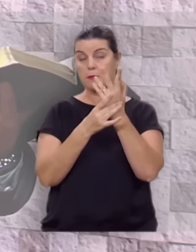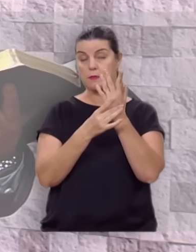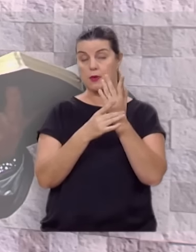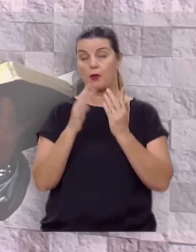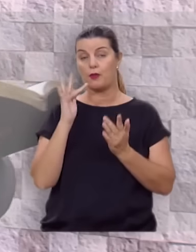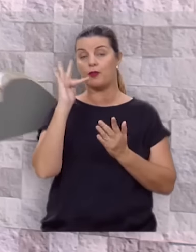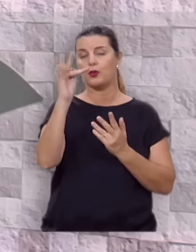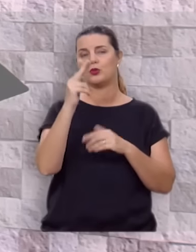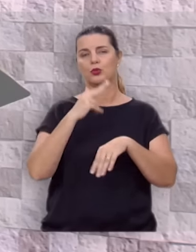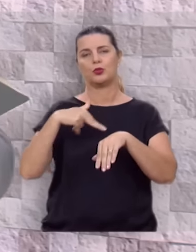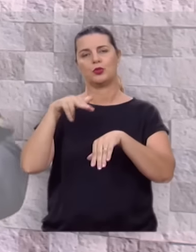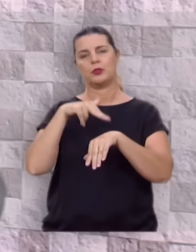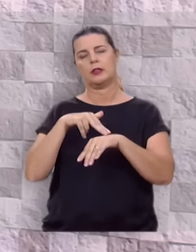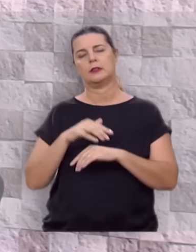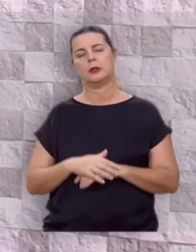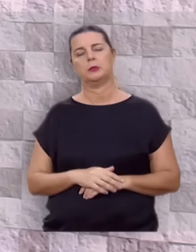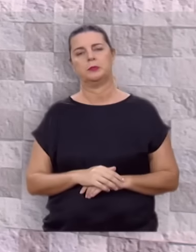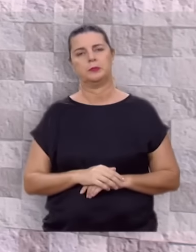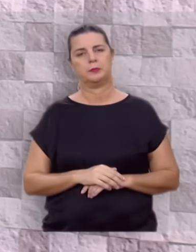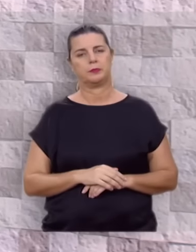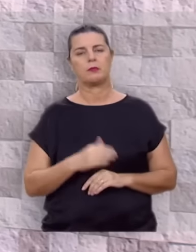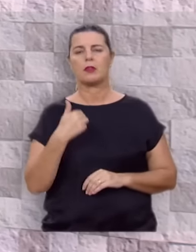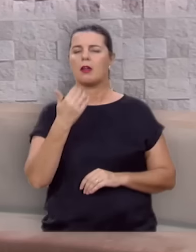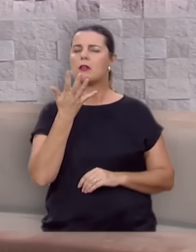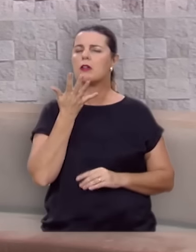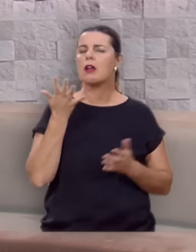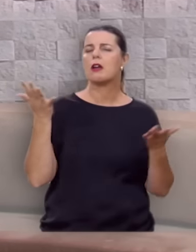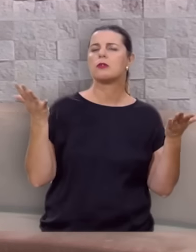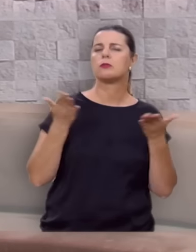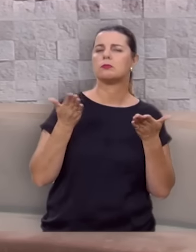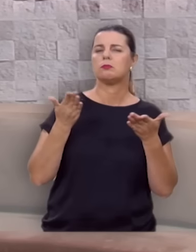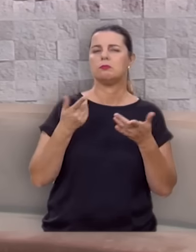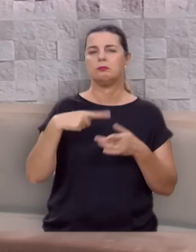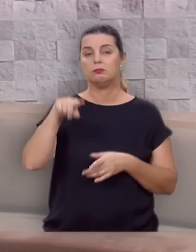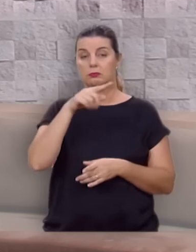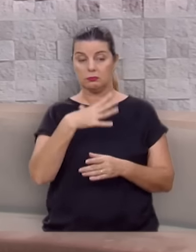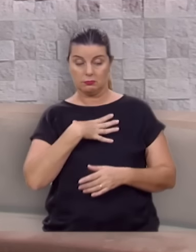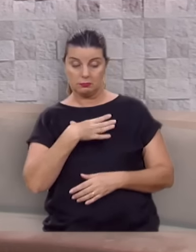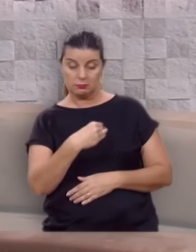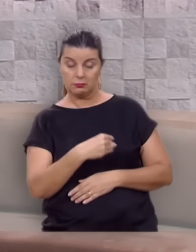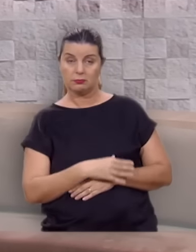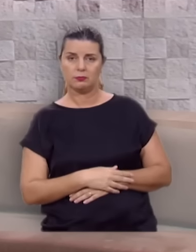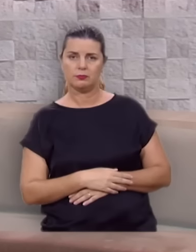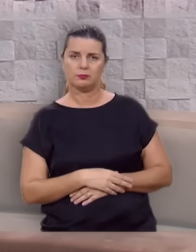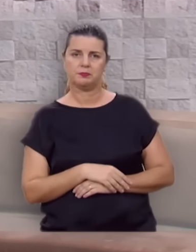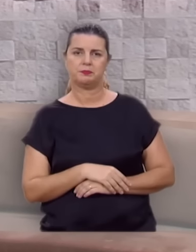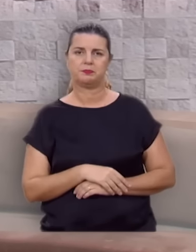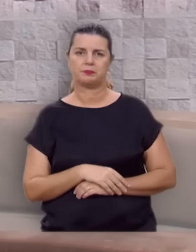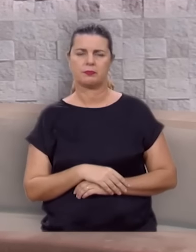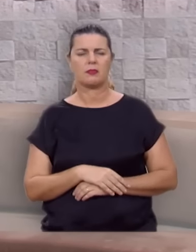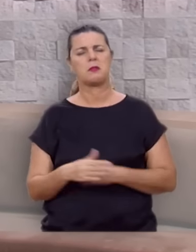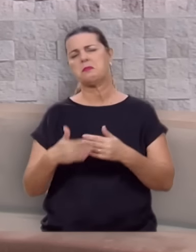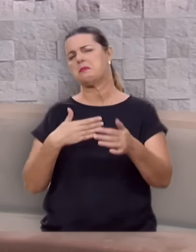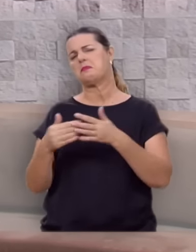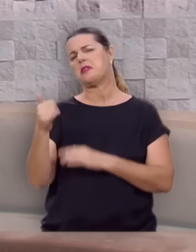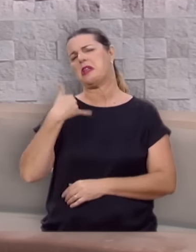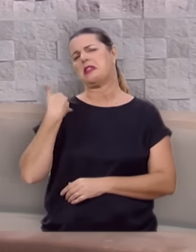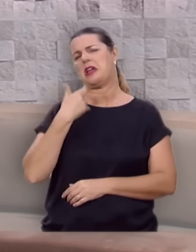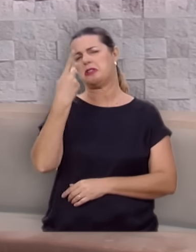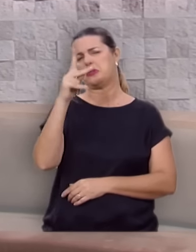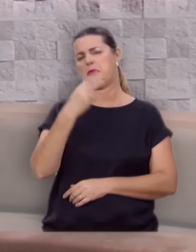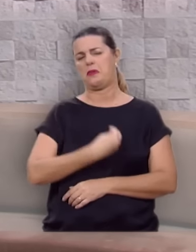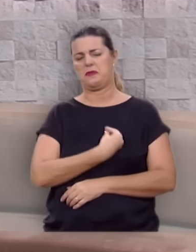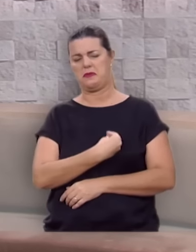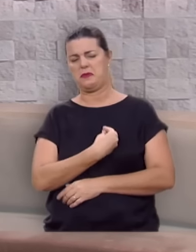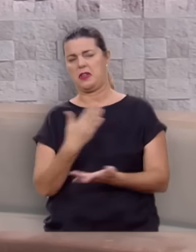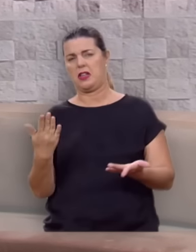futuro da nação nas suas mãos. Eu quero hoje também recomendar aos filhos. Não importa